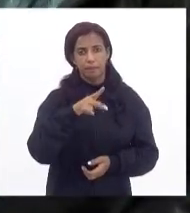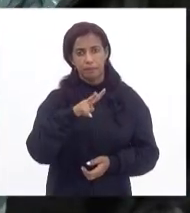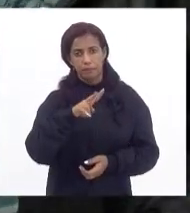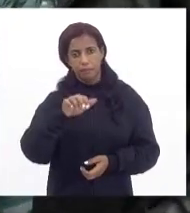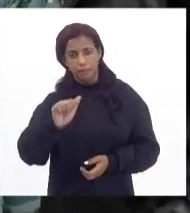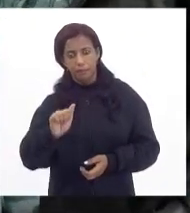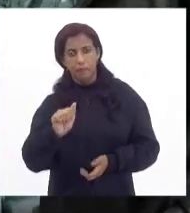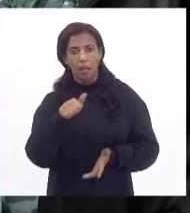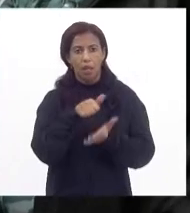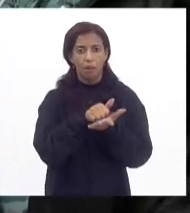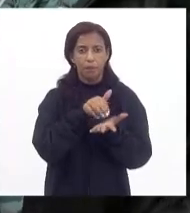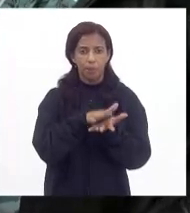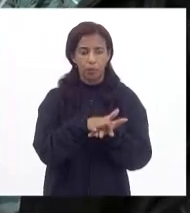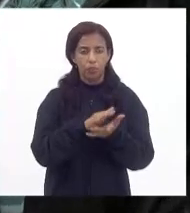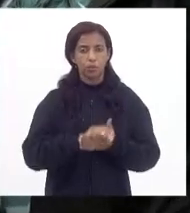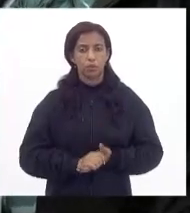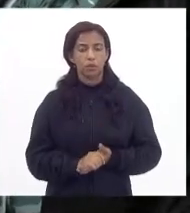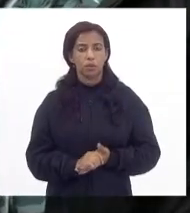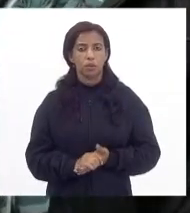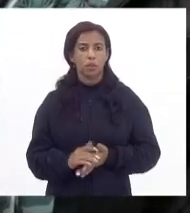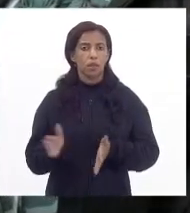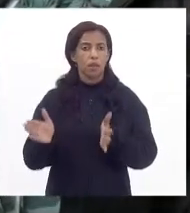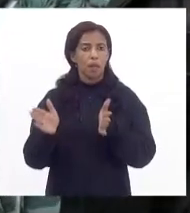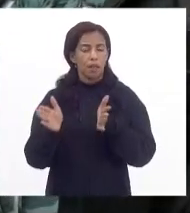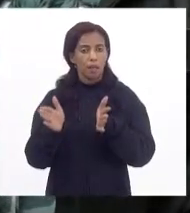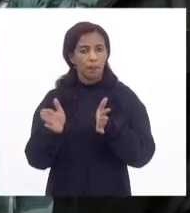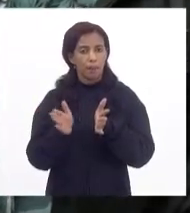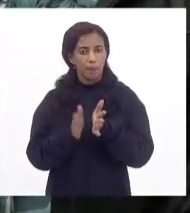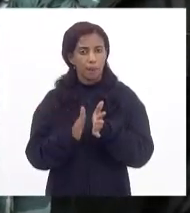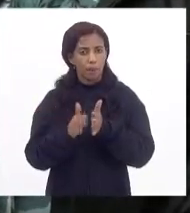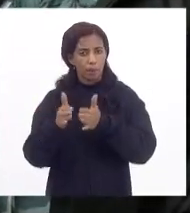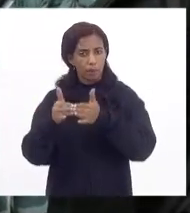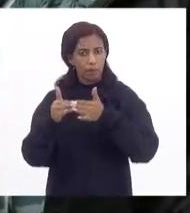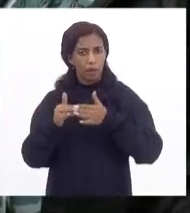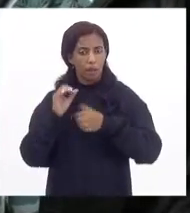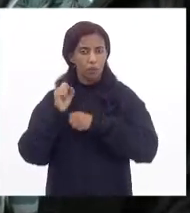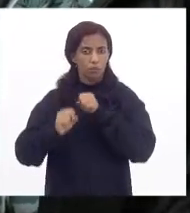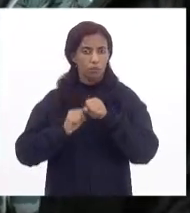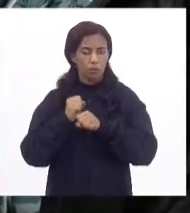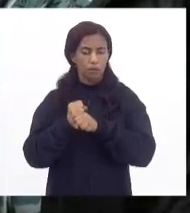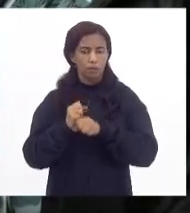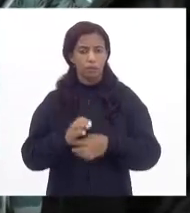à multa e ao próprio licenciamento anual.